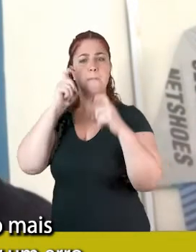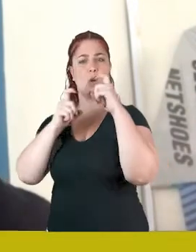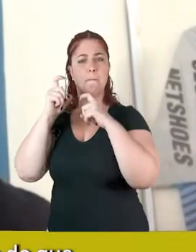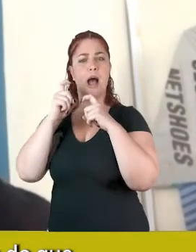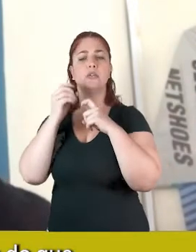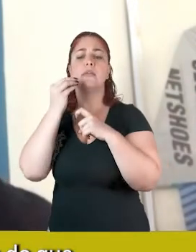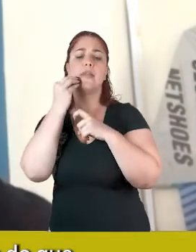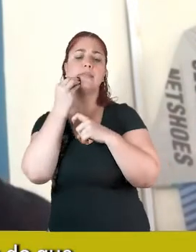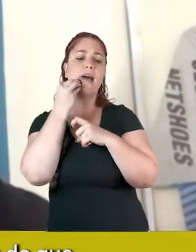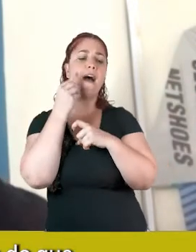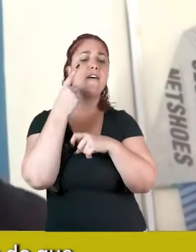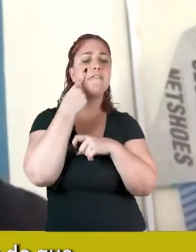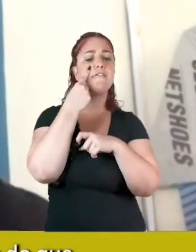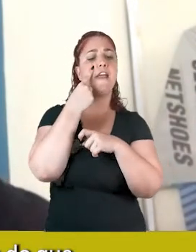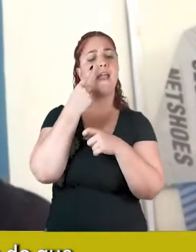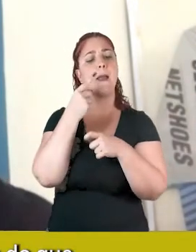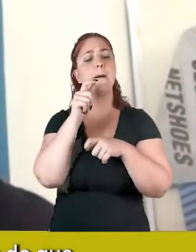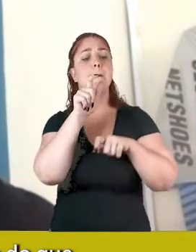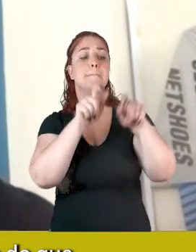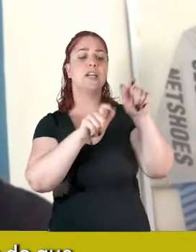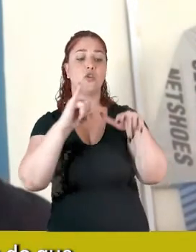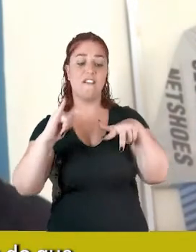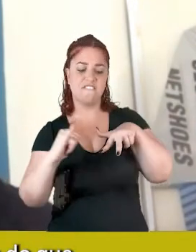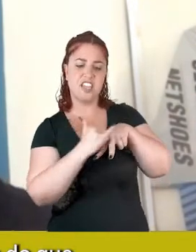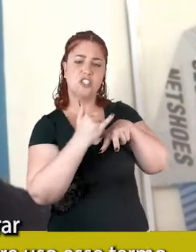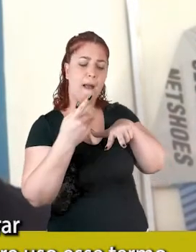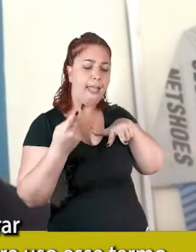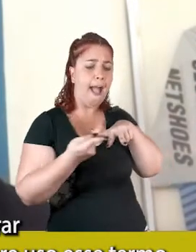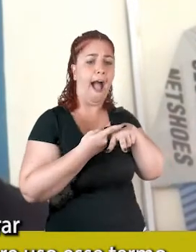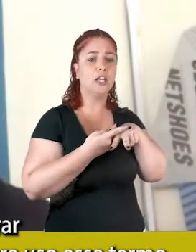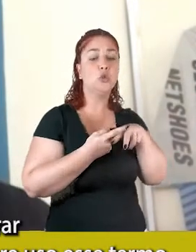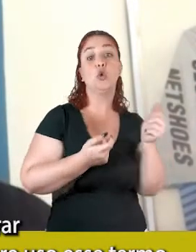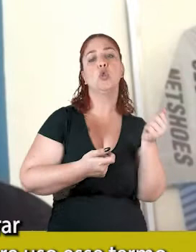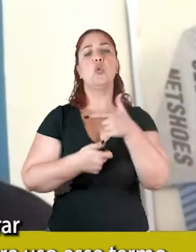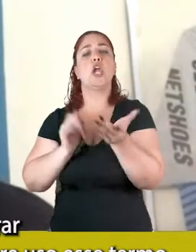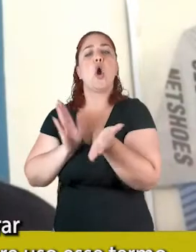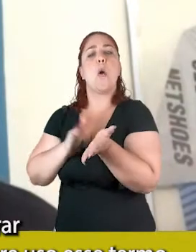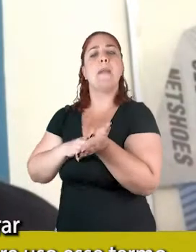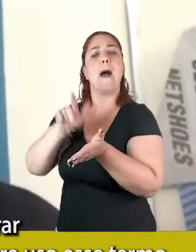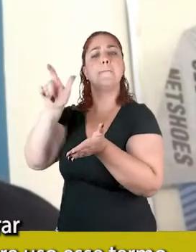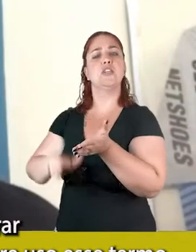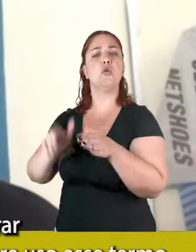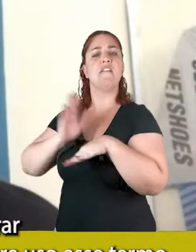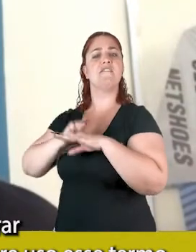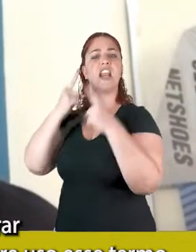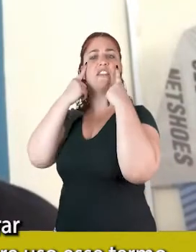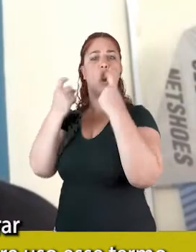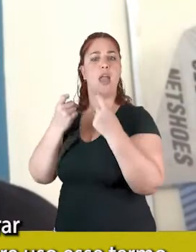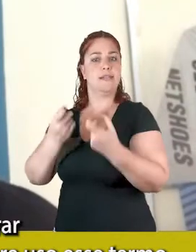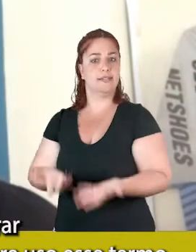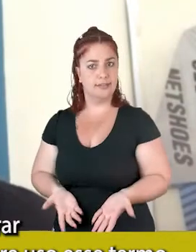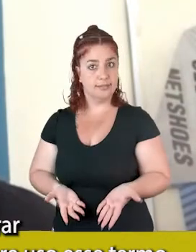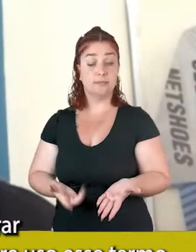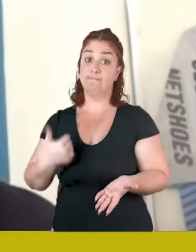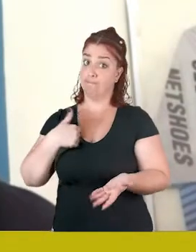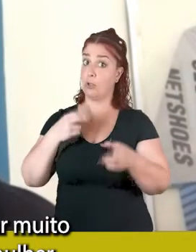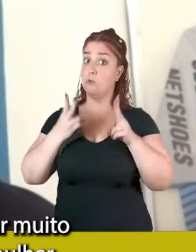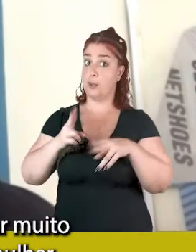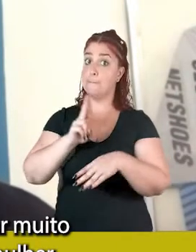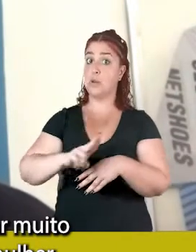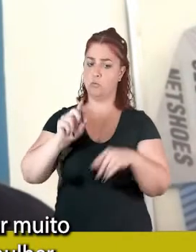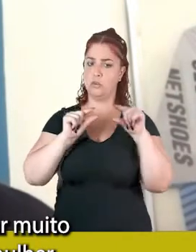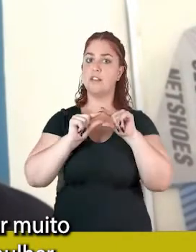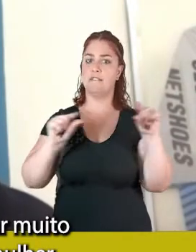um erro, um motivo na vítima do que realmente cobrar e punir o agressor, né, eu sempre uso esse termo,